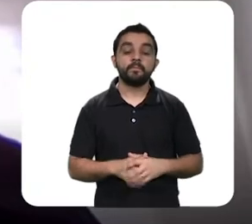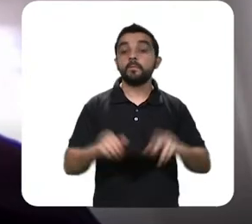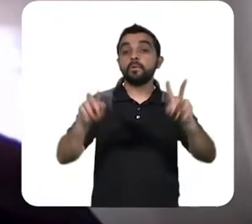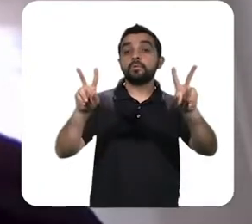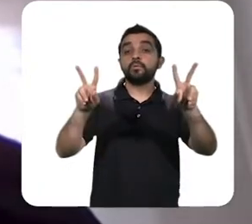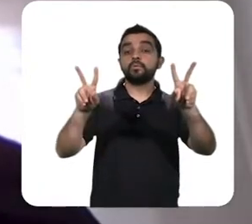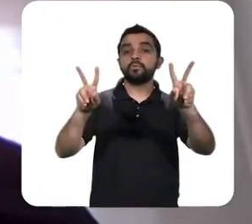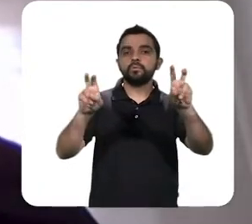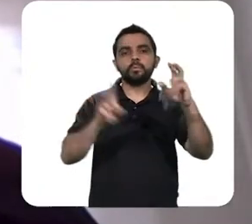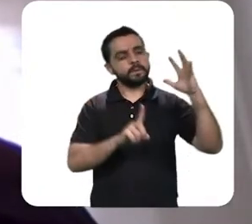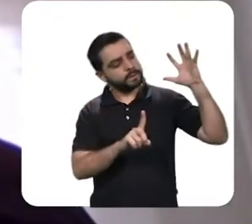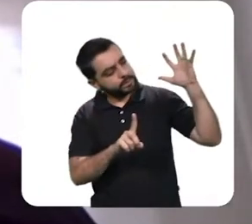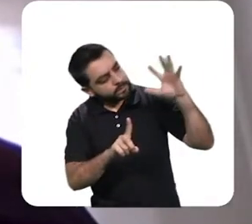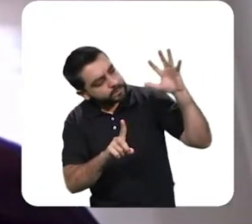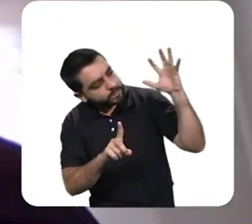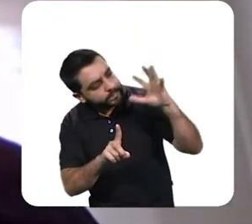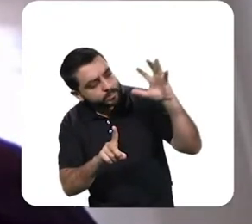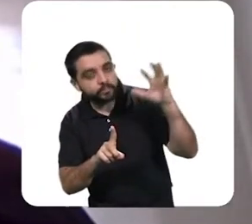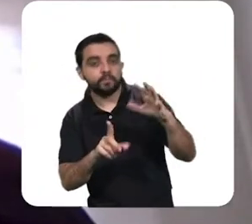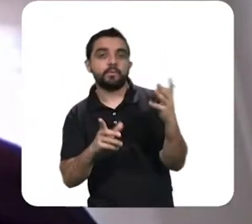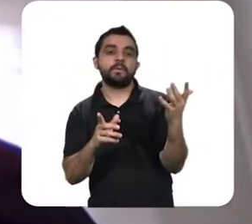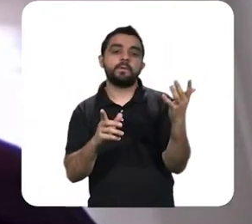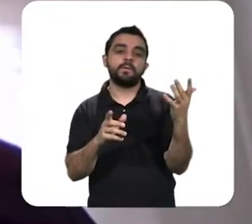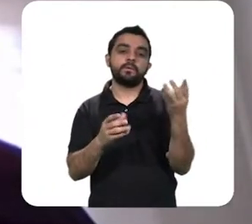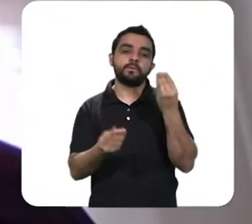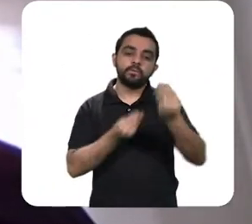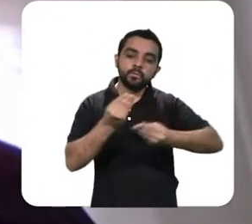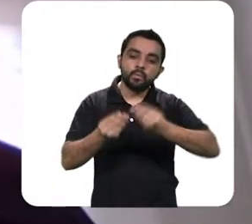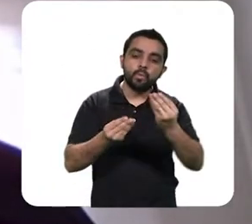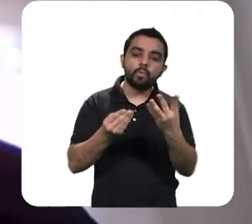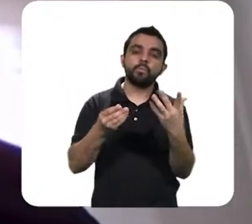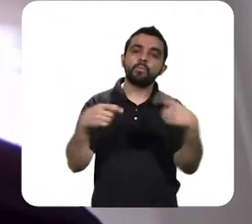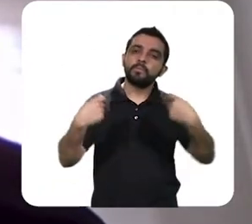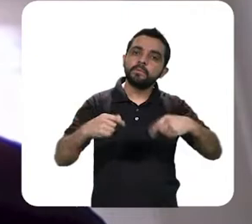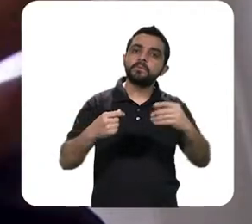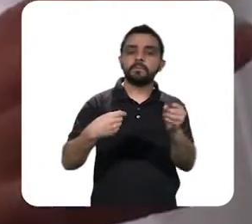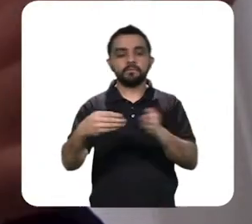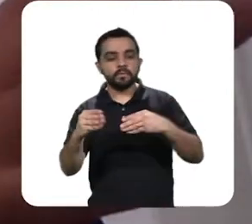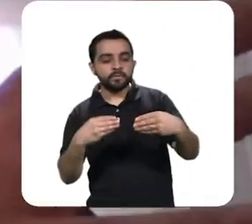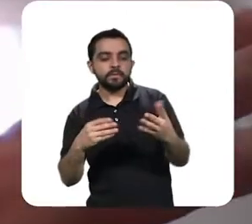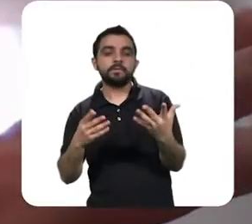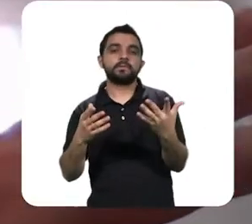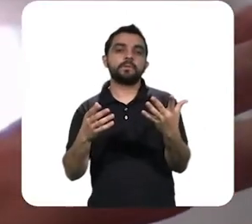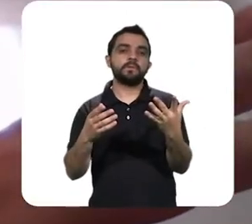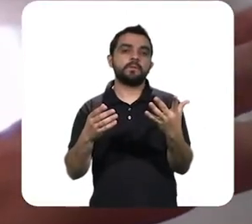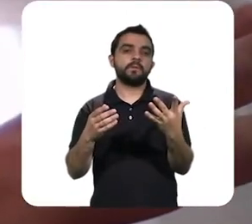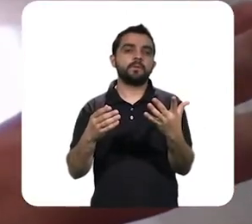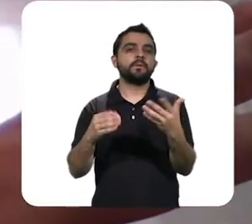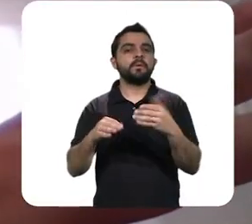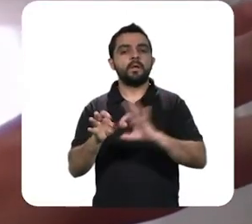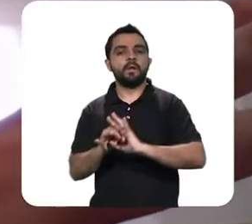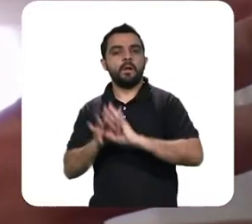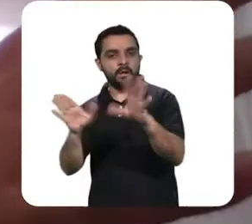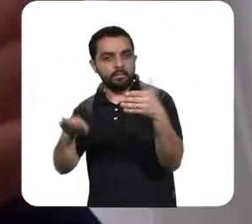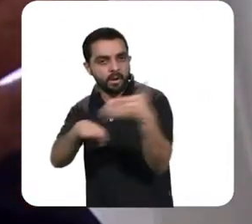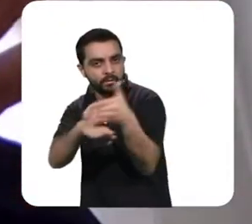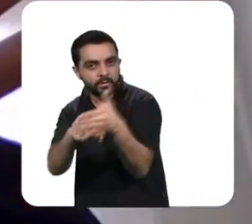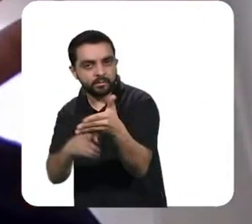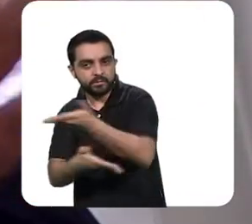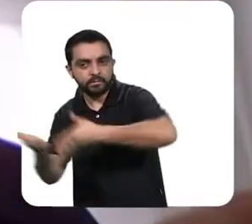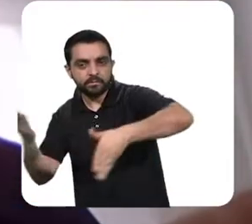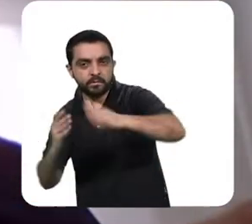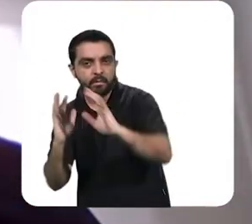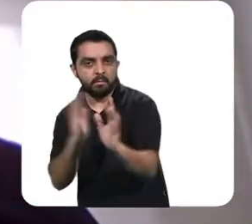pressão de relaxar essas medidas de distanciamento eu acho que o primeiro ponto